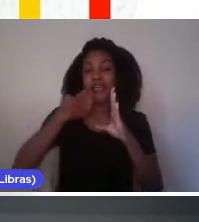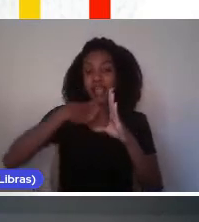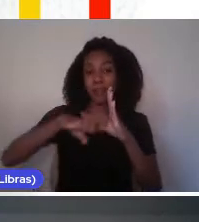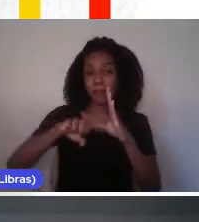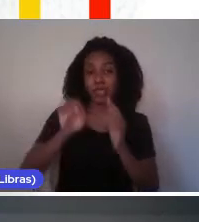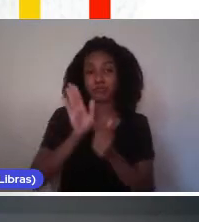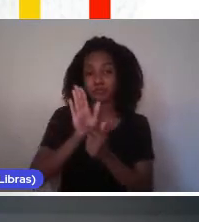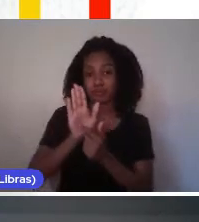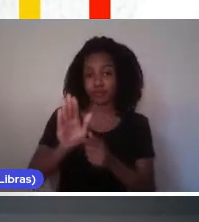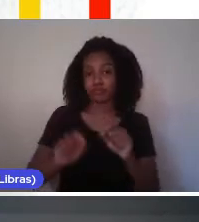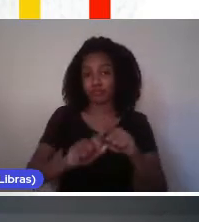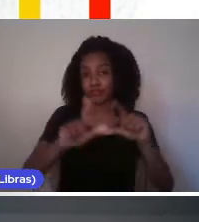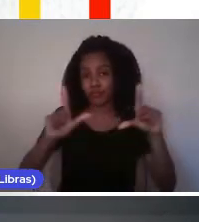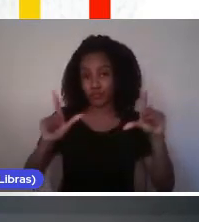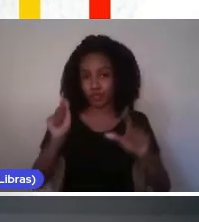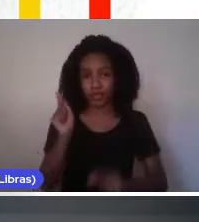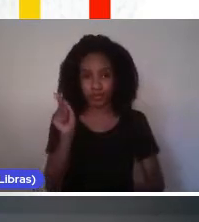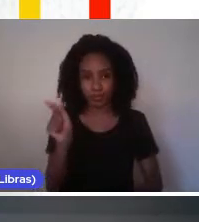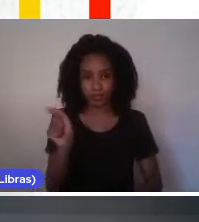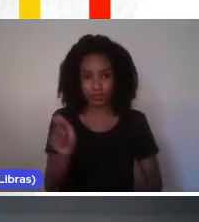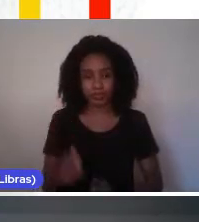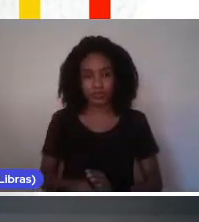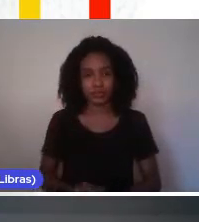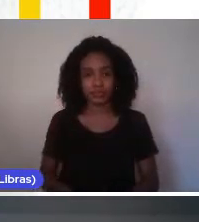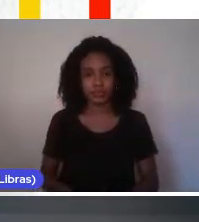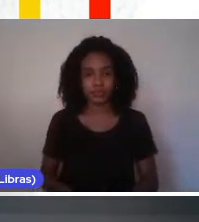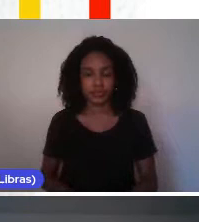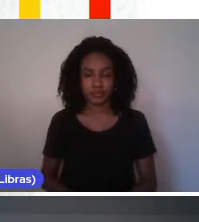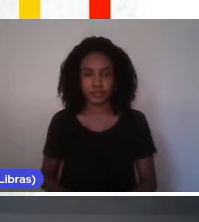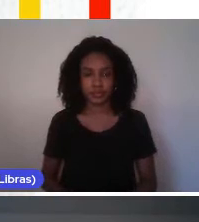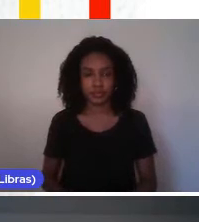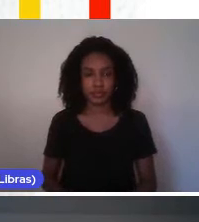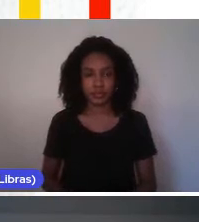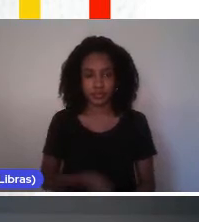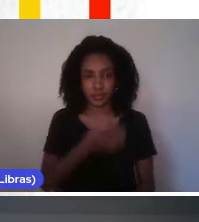Materiais.portaldobicentenario.com